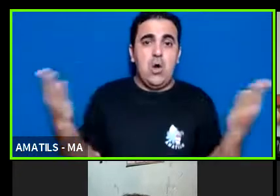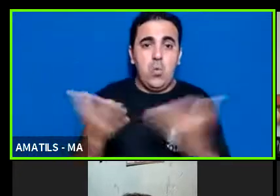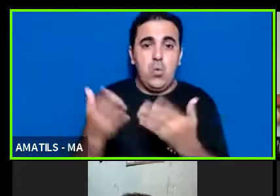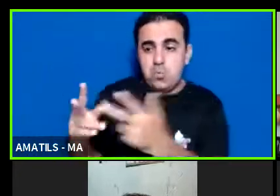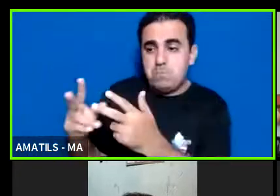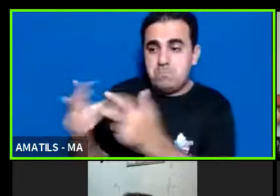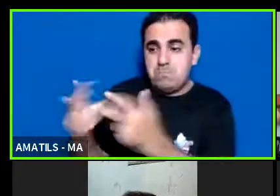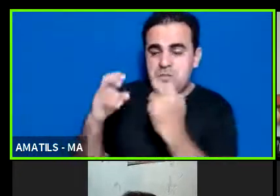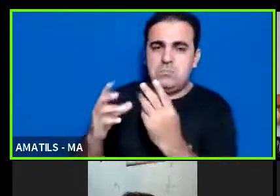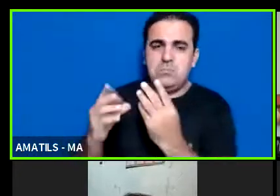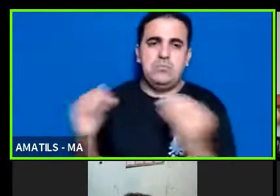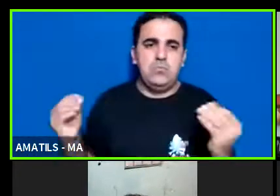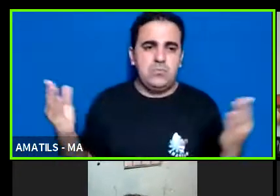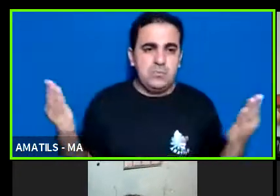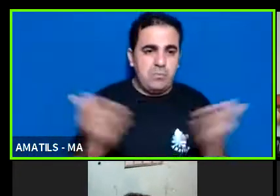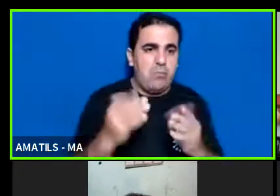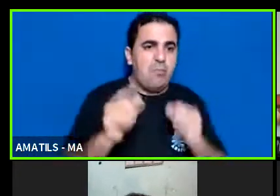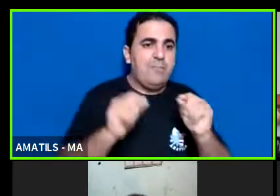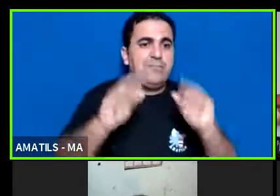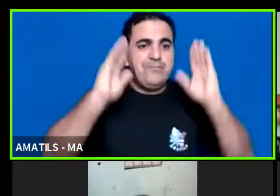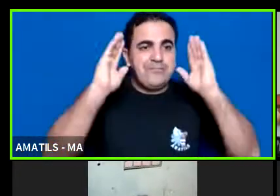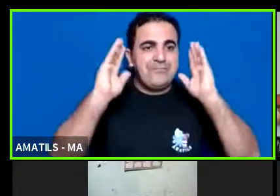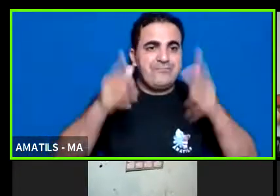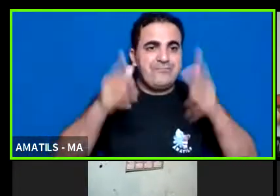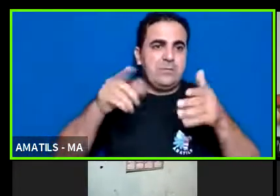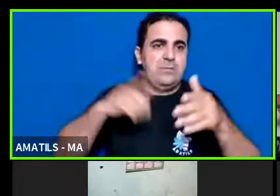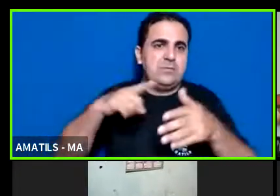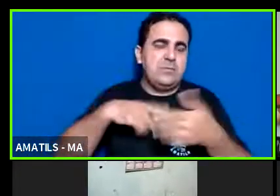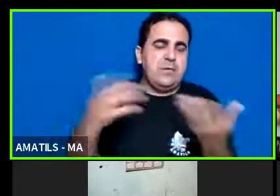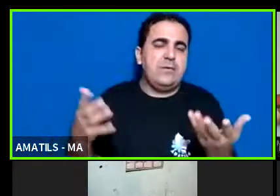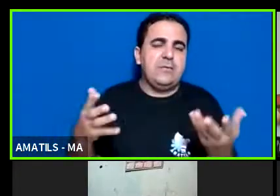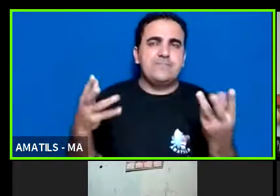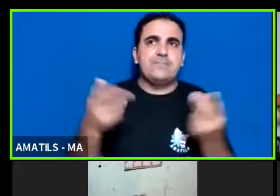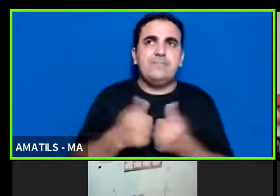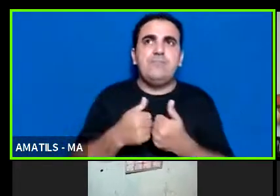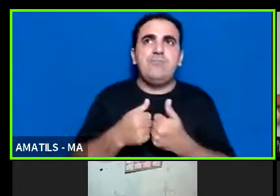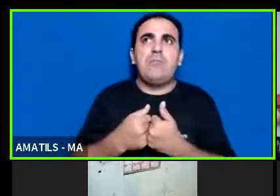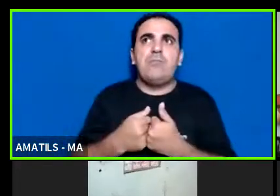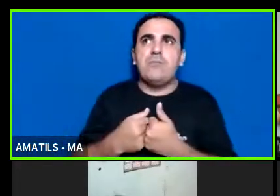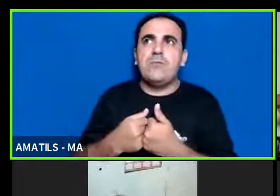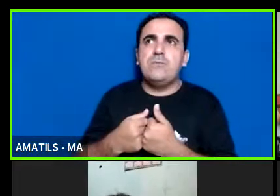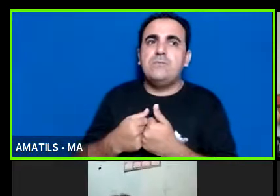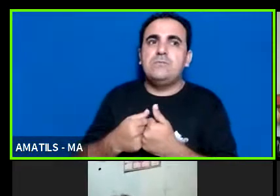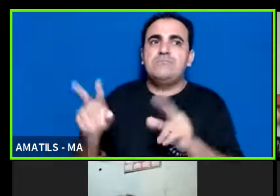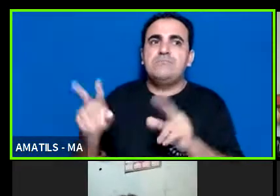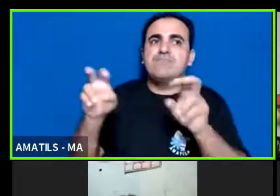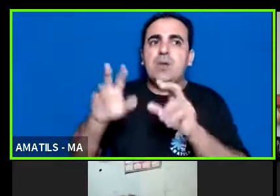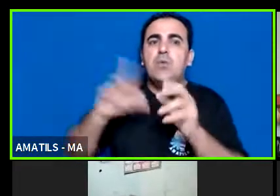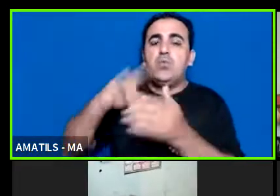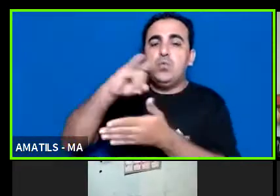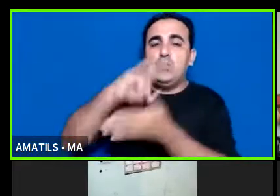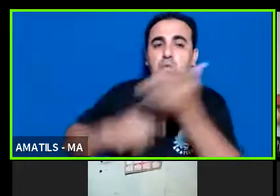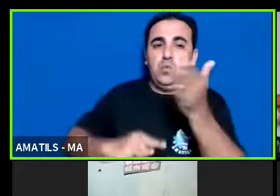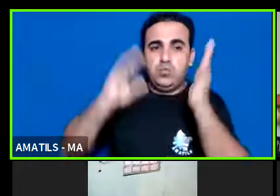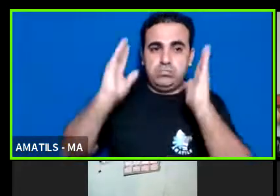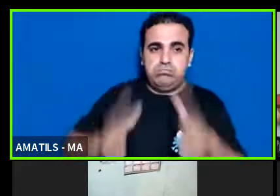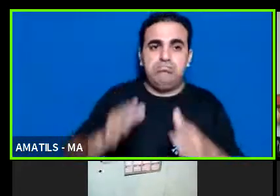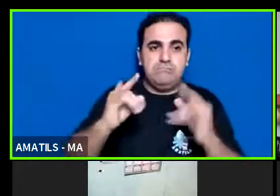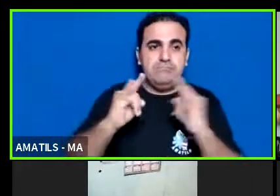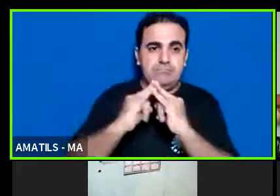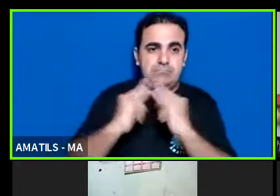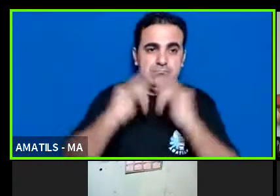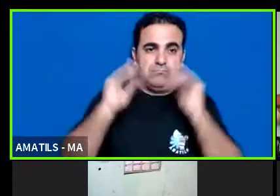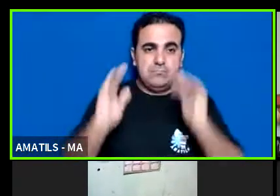também isso aí já está acima inclusive dos documentos que a entidade precisa ter é